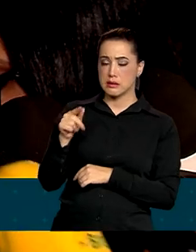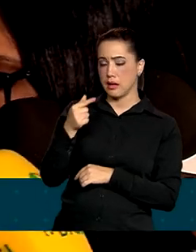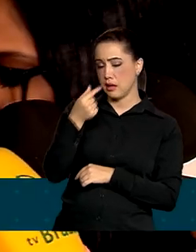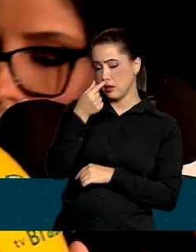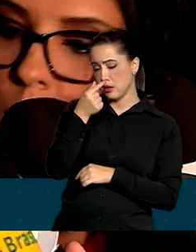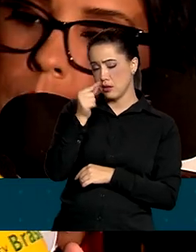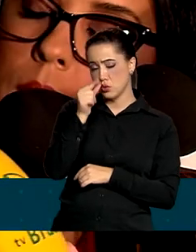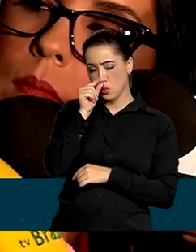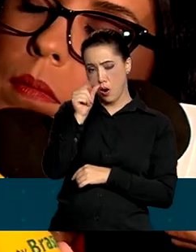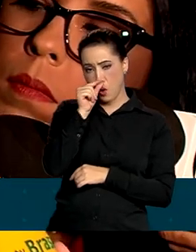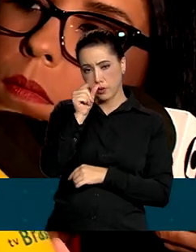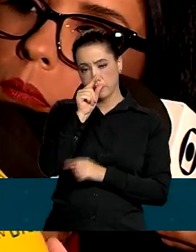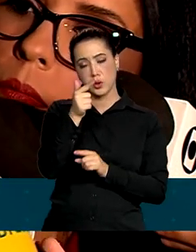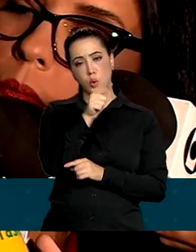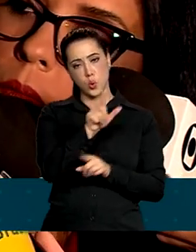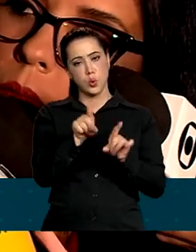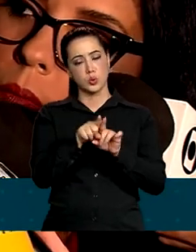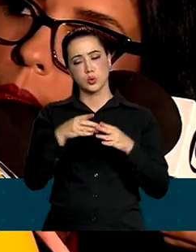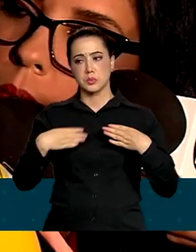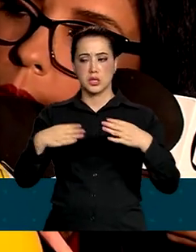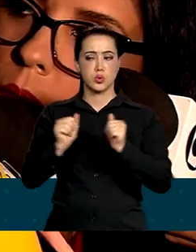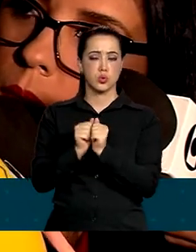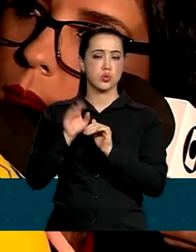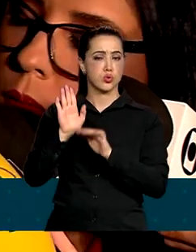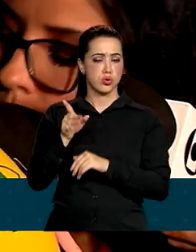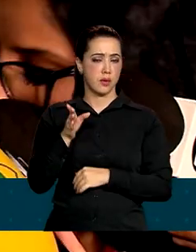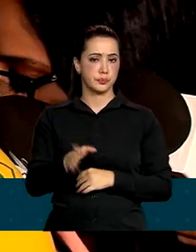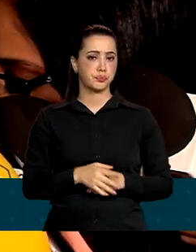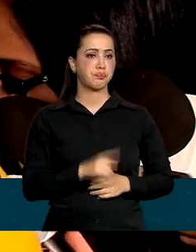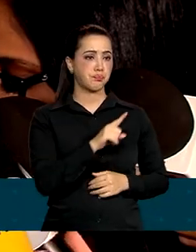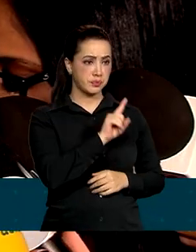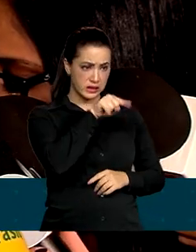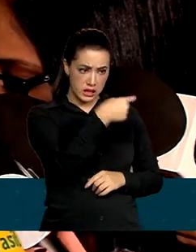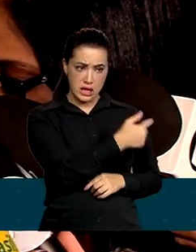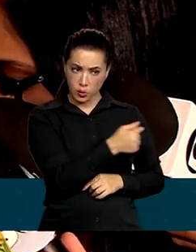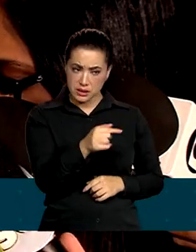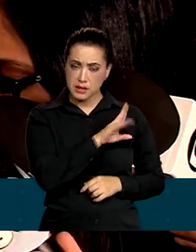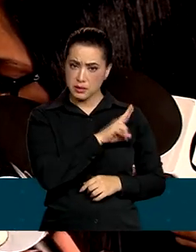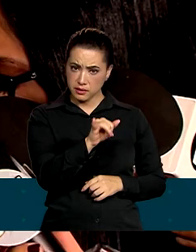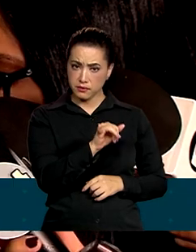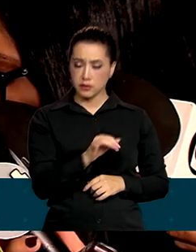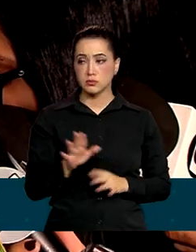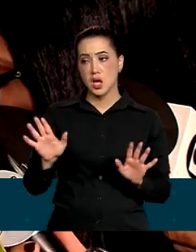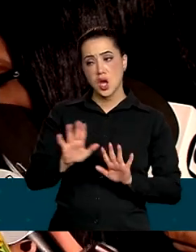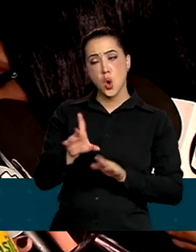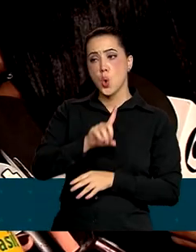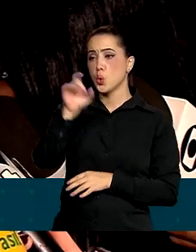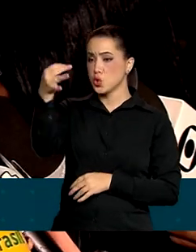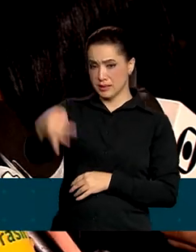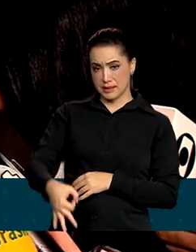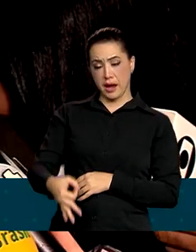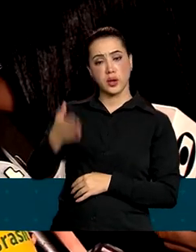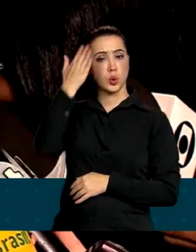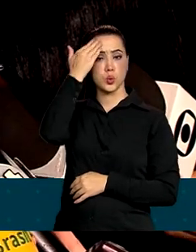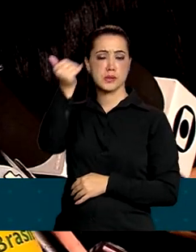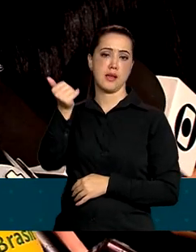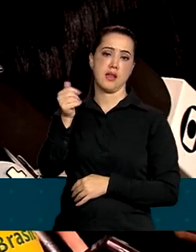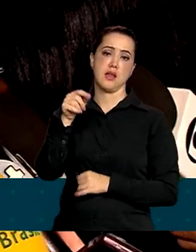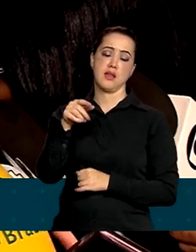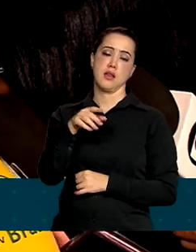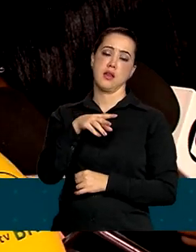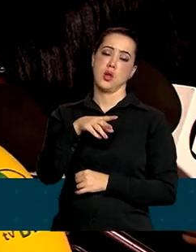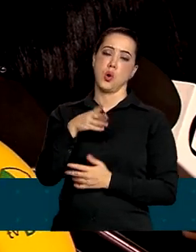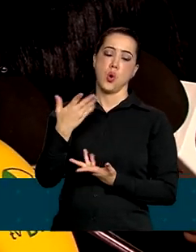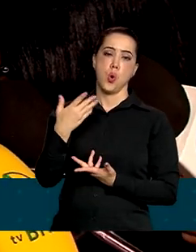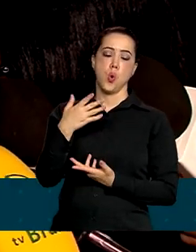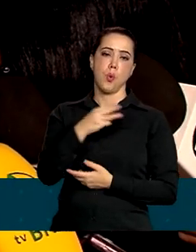Eu não vou definir data, mas esse debate está sendo liderado pelo ministro Fernando Haddad, o adiamento da China permite